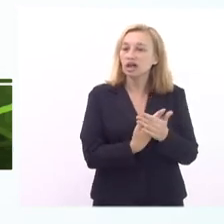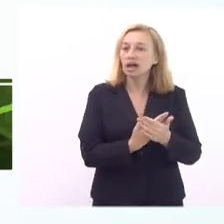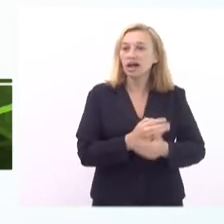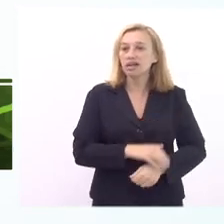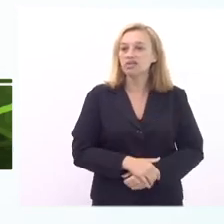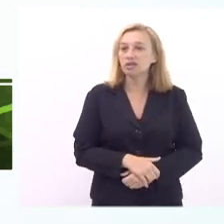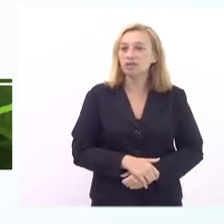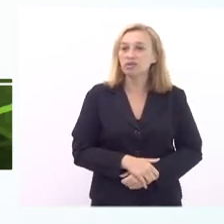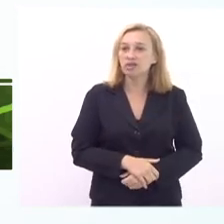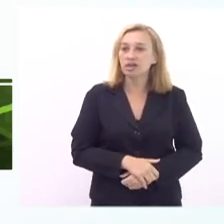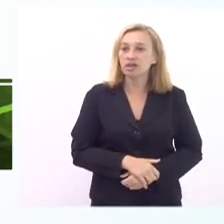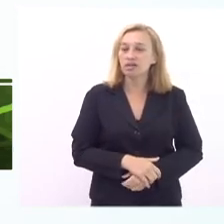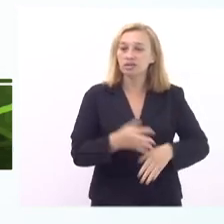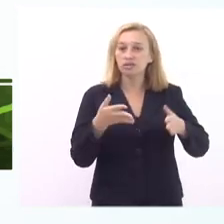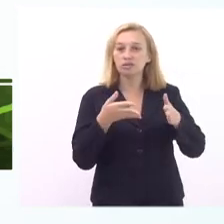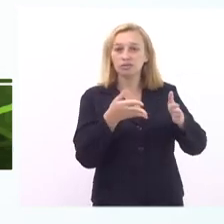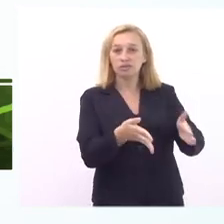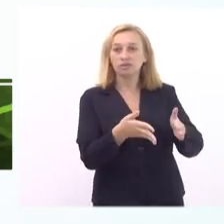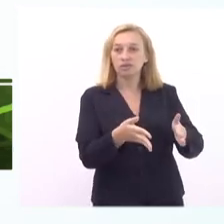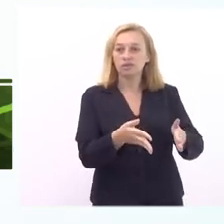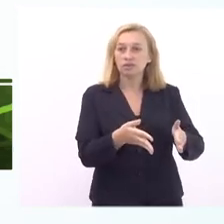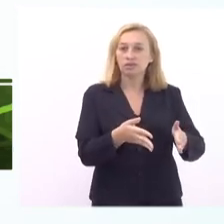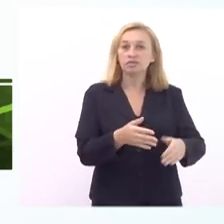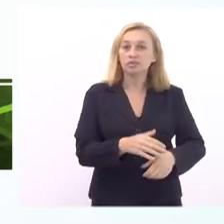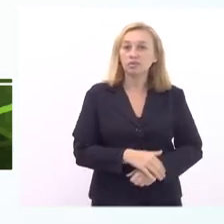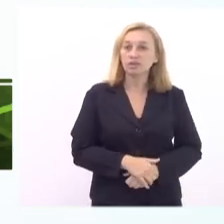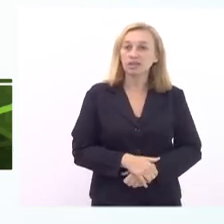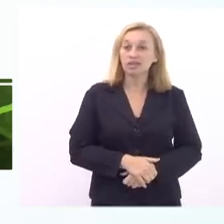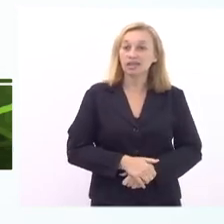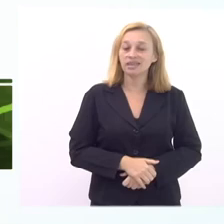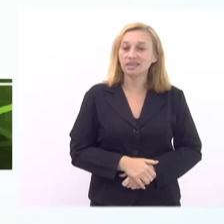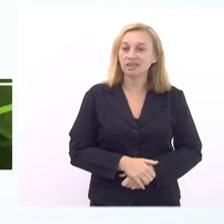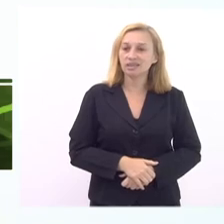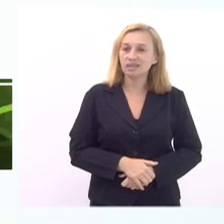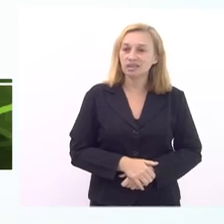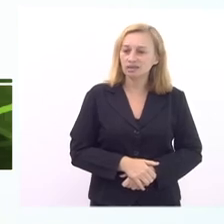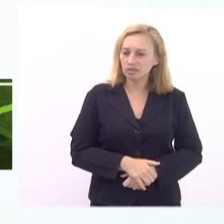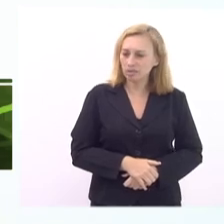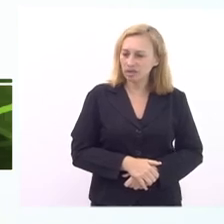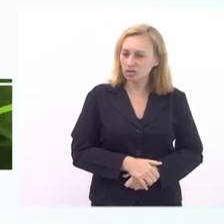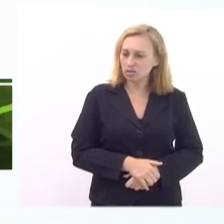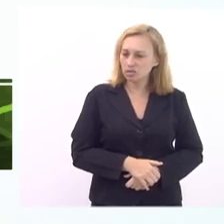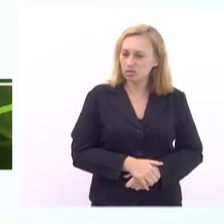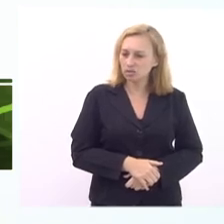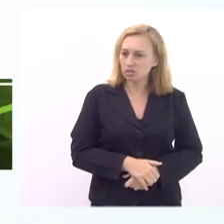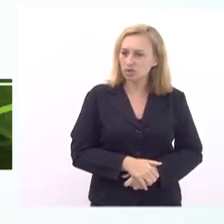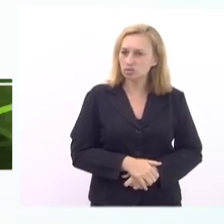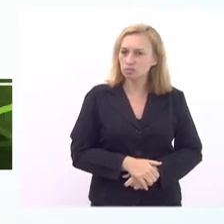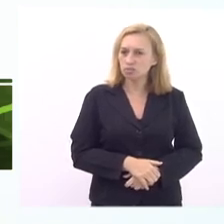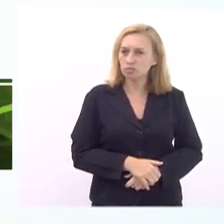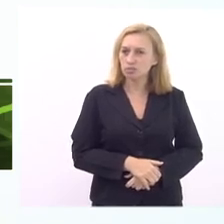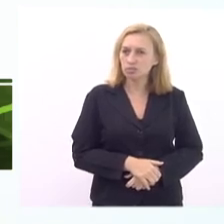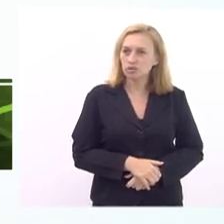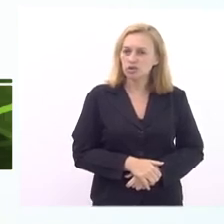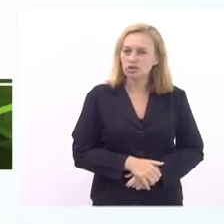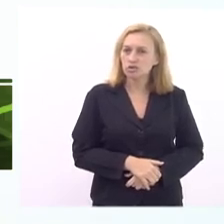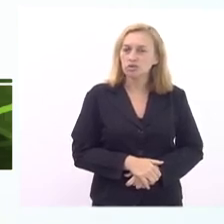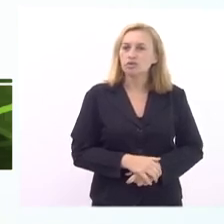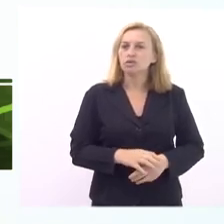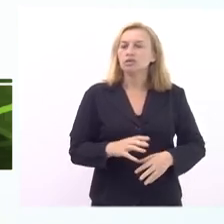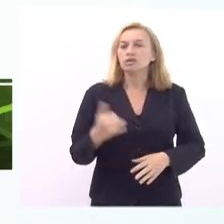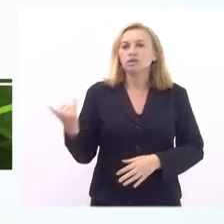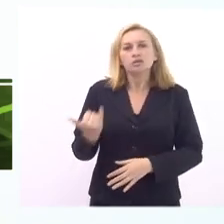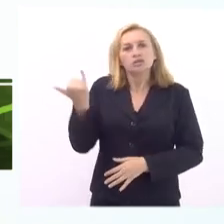foco são os alunos do subsequente que na Seduc não tem essa oferta de cursos dessa natureza mas é importante a